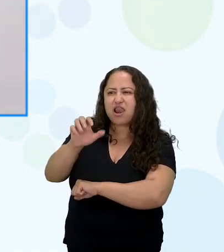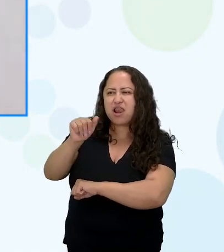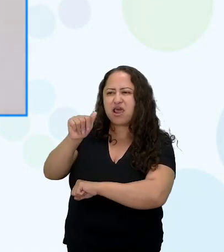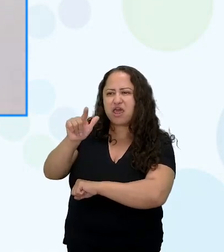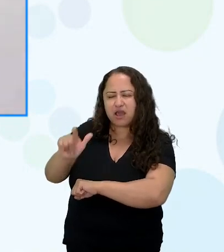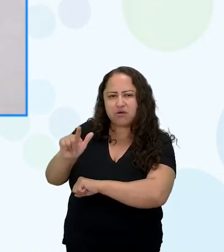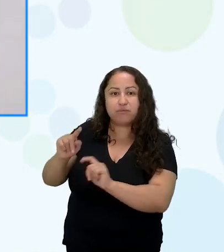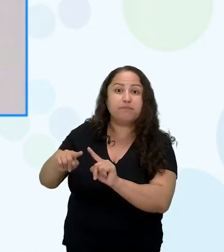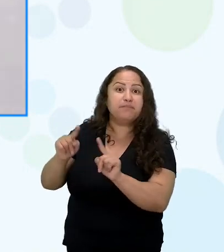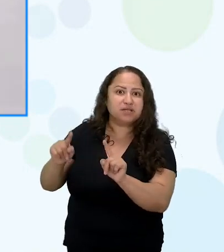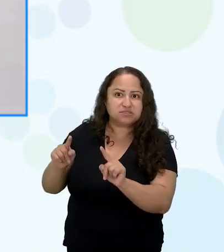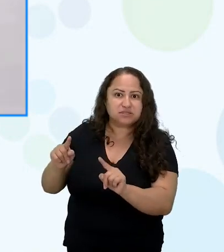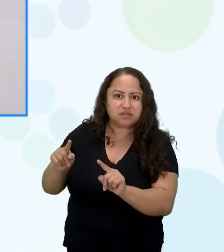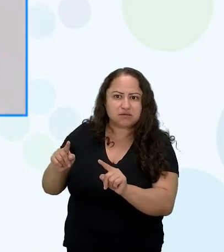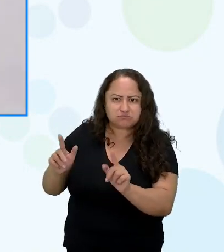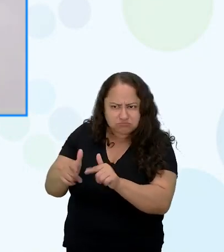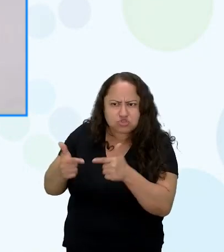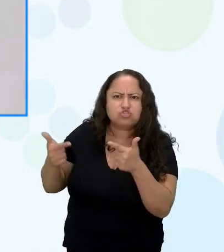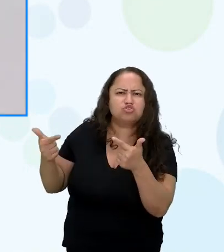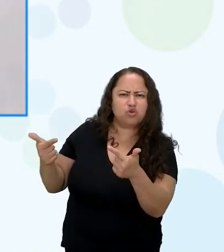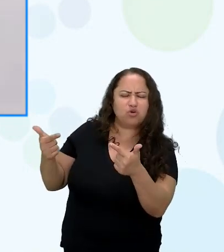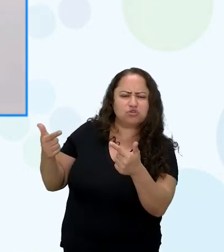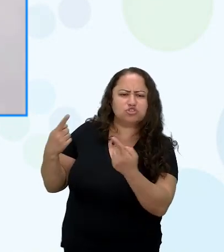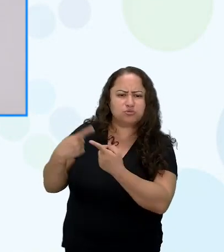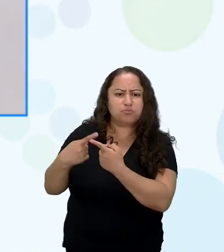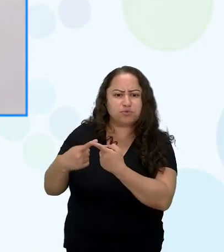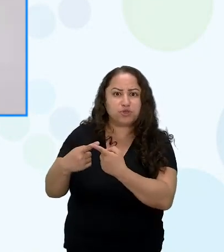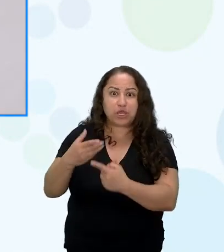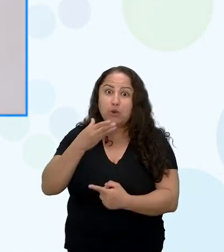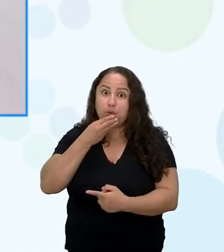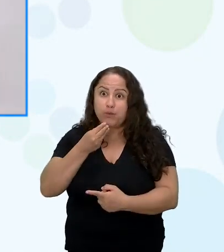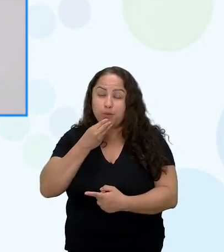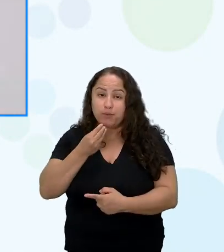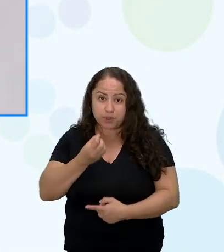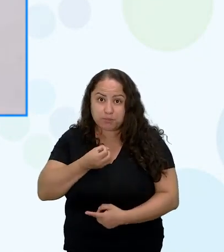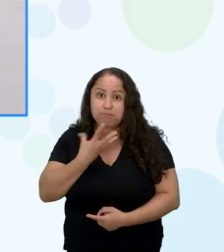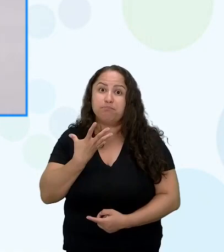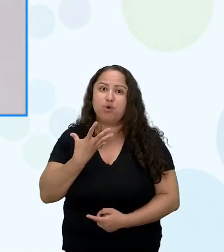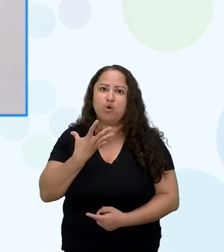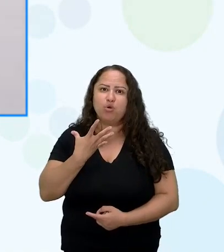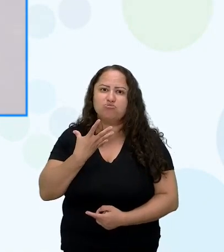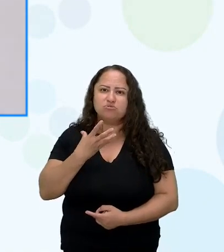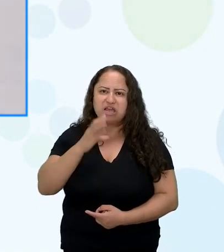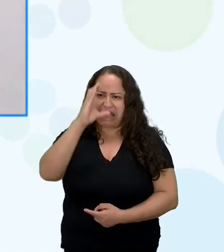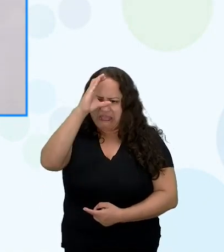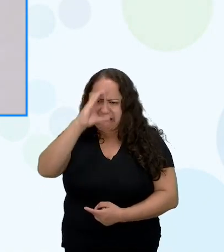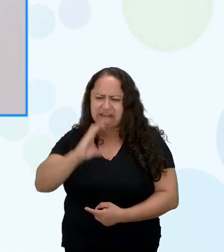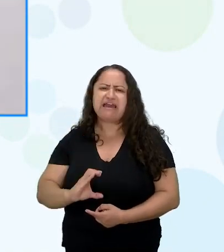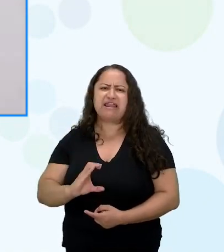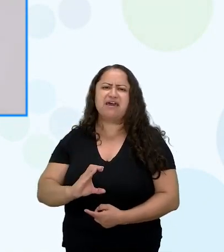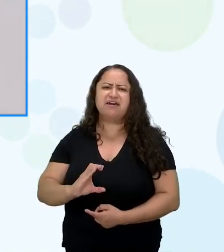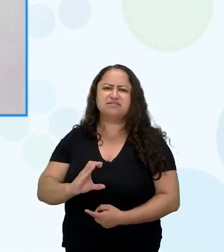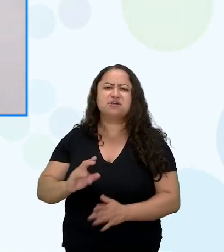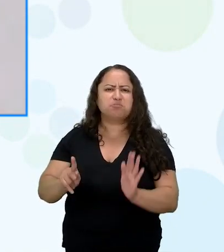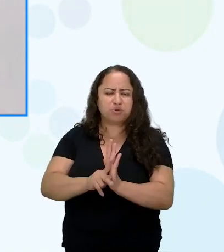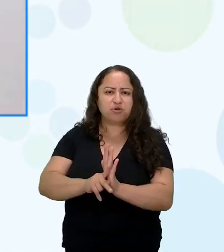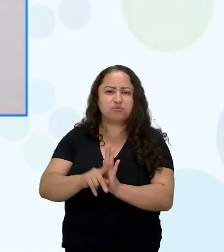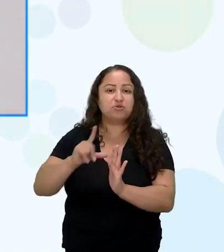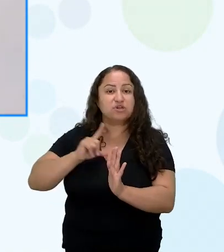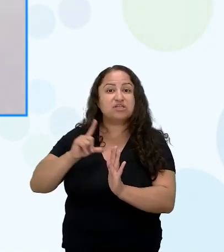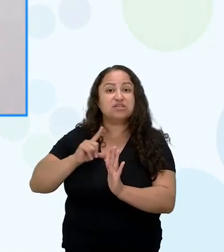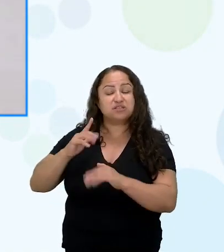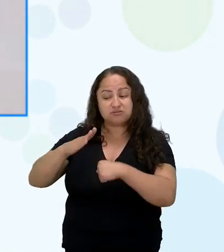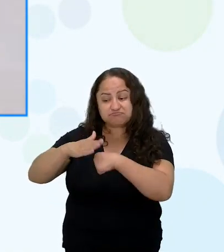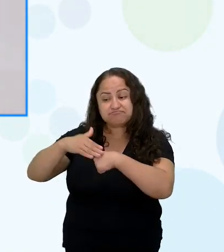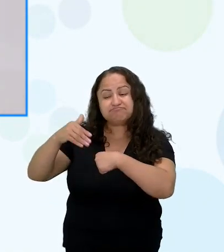sorte né a mãe porque o nome era um homem bom um homem de caráter que acolheu